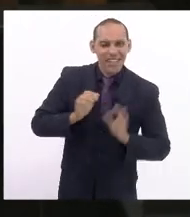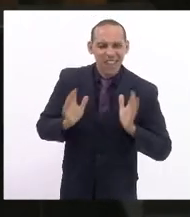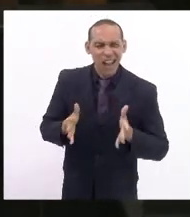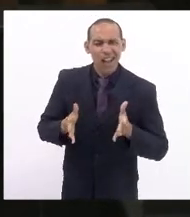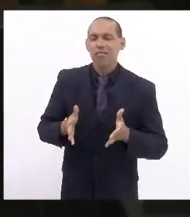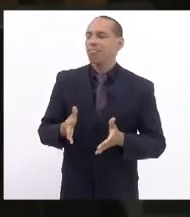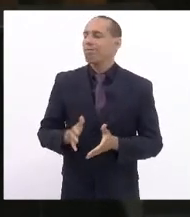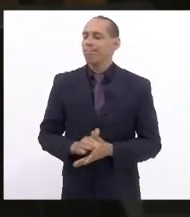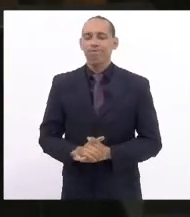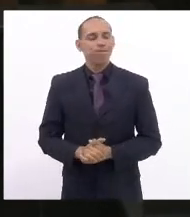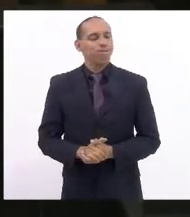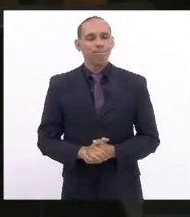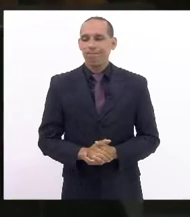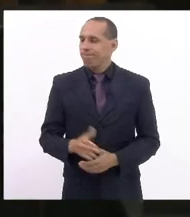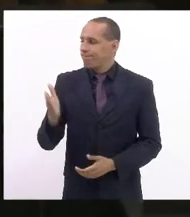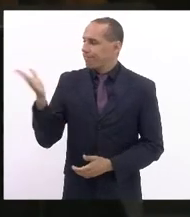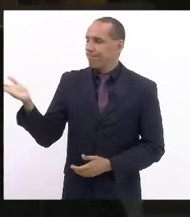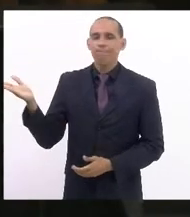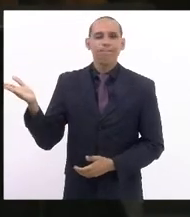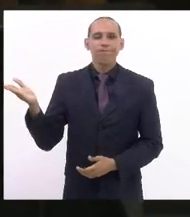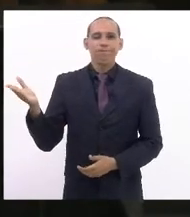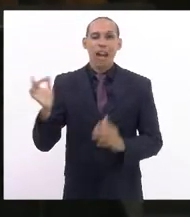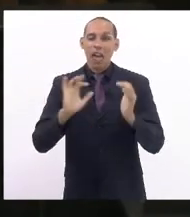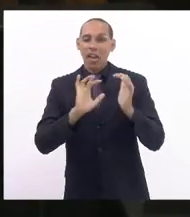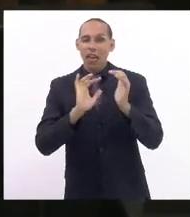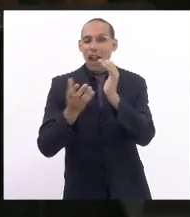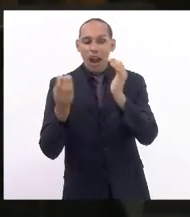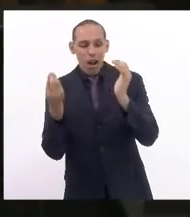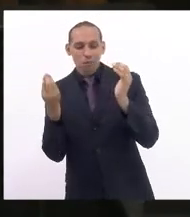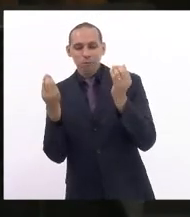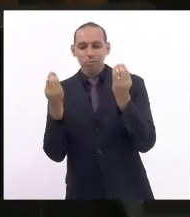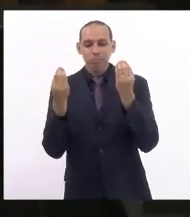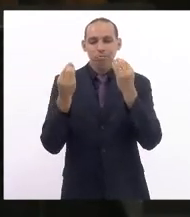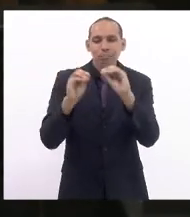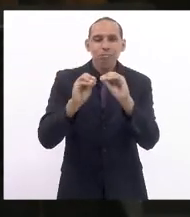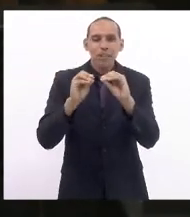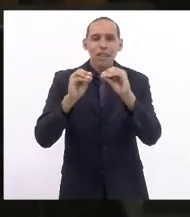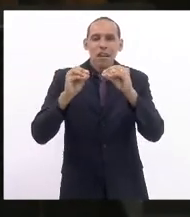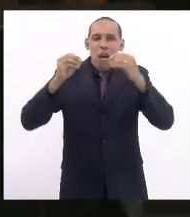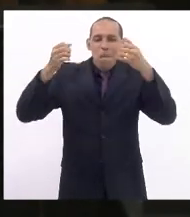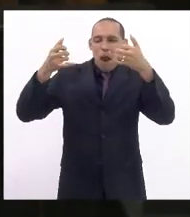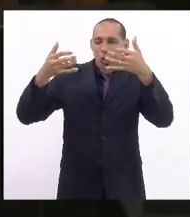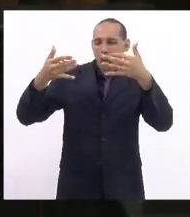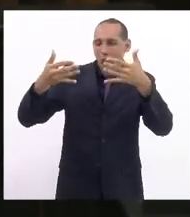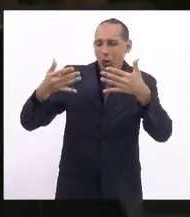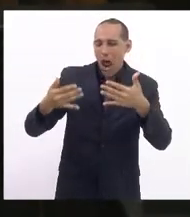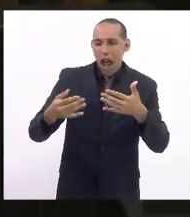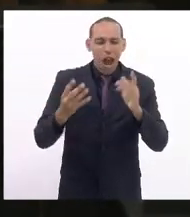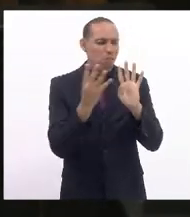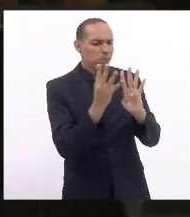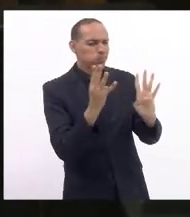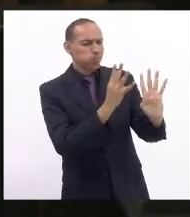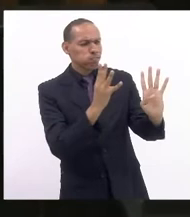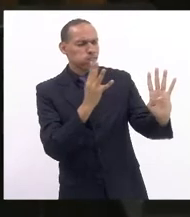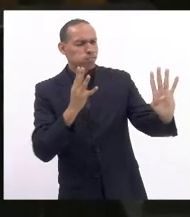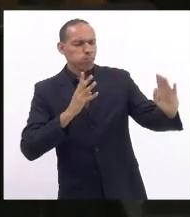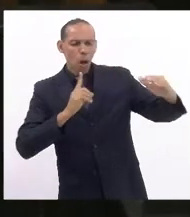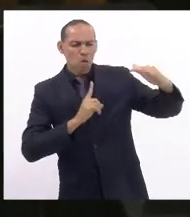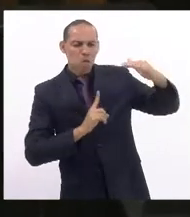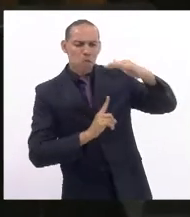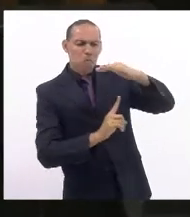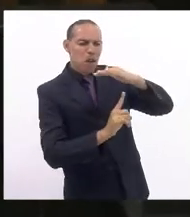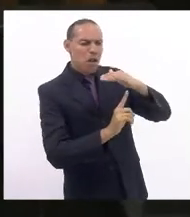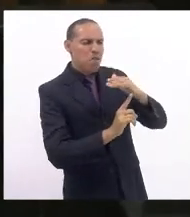colocou na sua rede comentários sobre a fila de refugiados